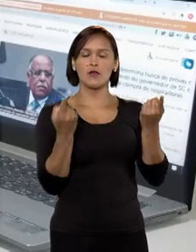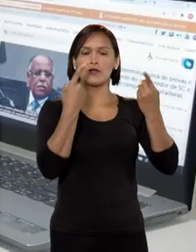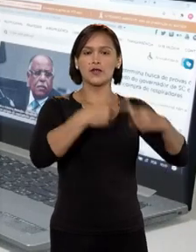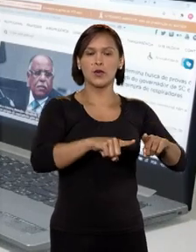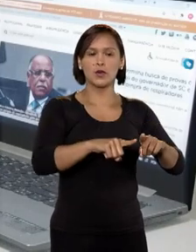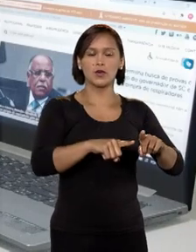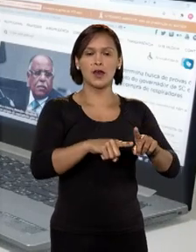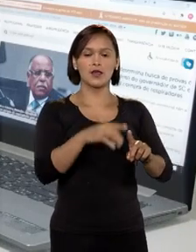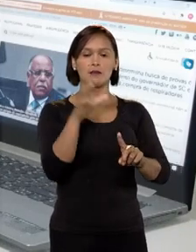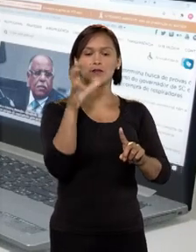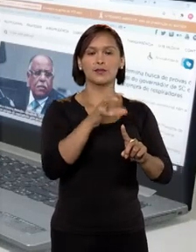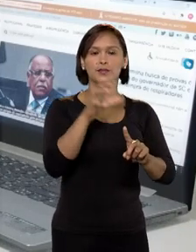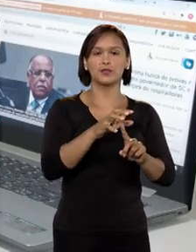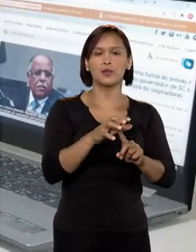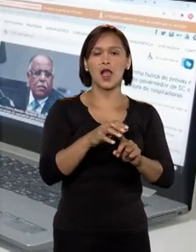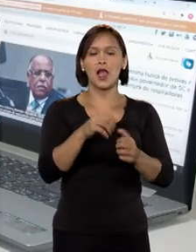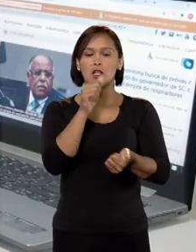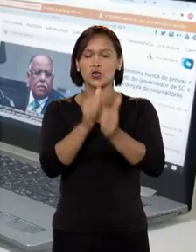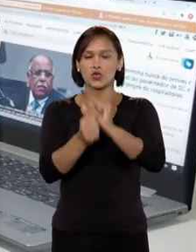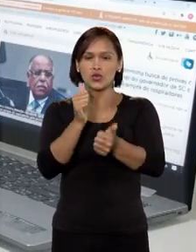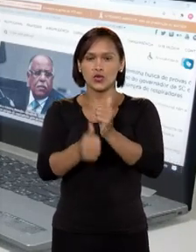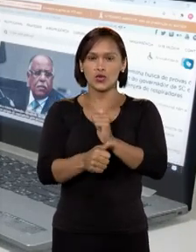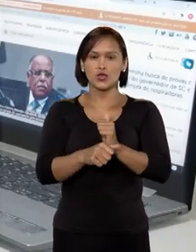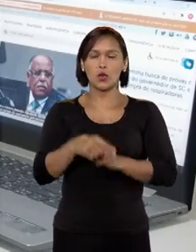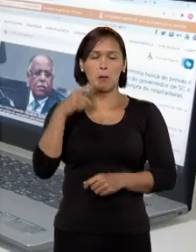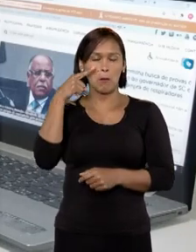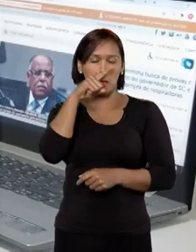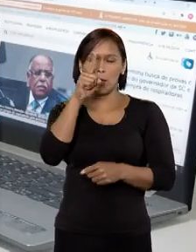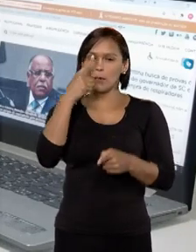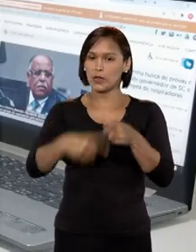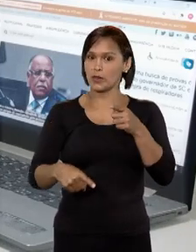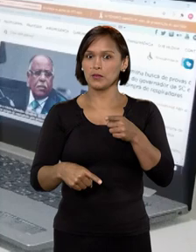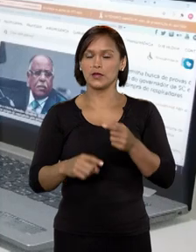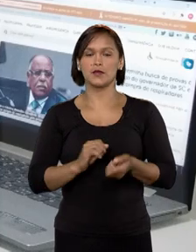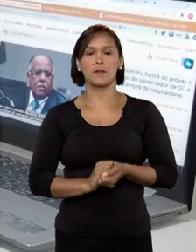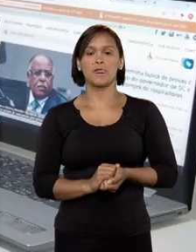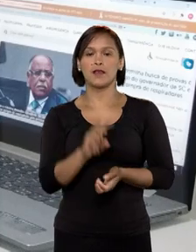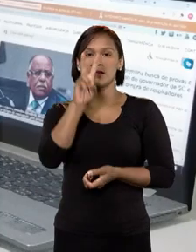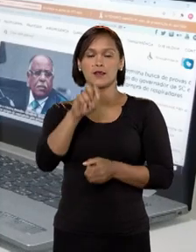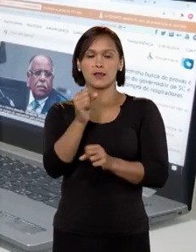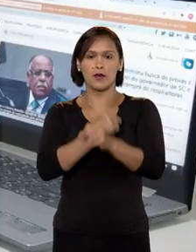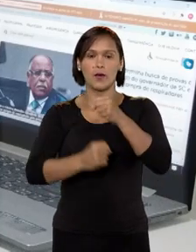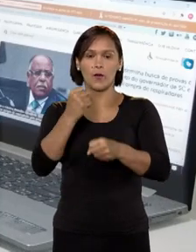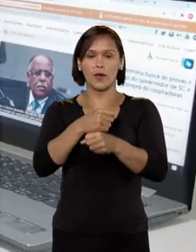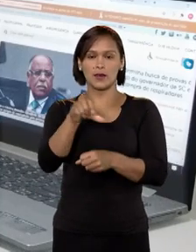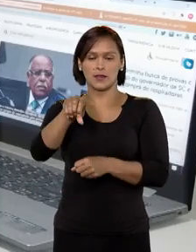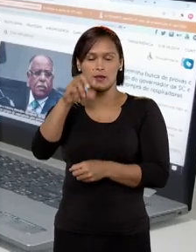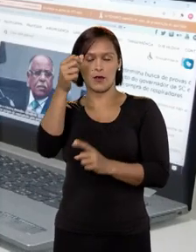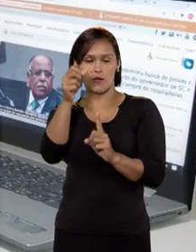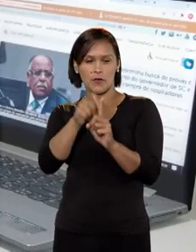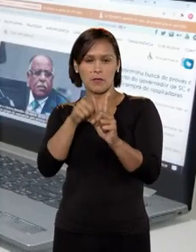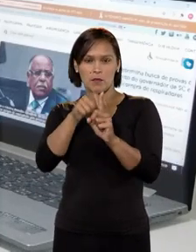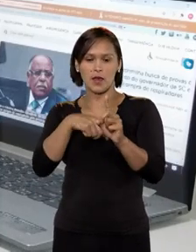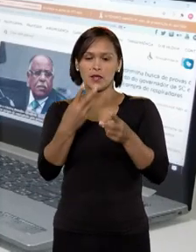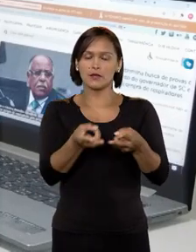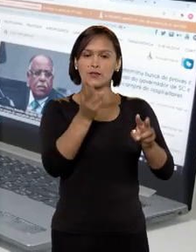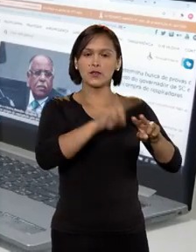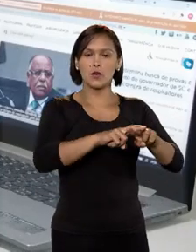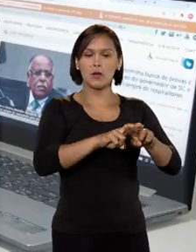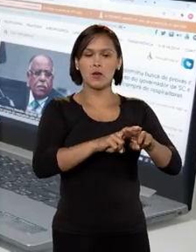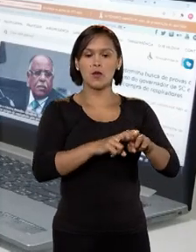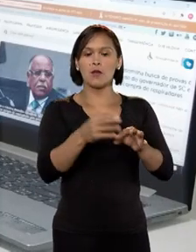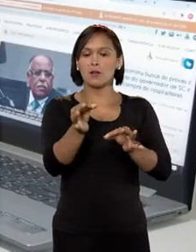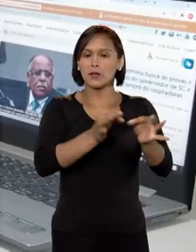voltada para a exploração do jogo do bicho. Em primeira instância, ele foi condenado a cinco anos e nove meses de reclusão